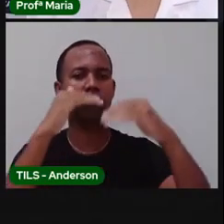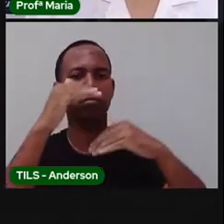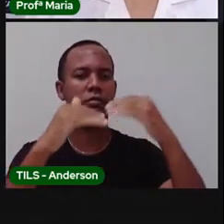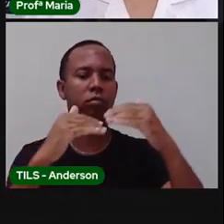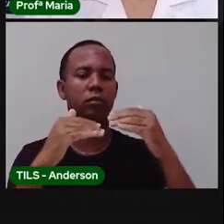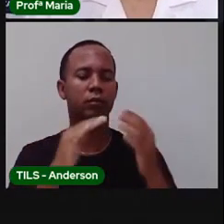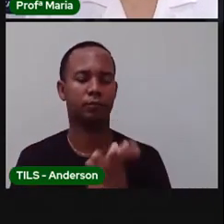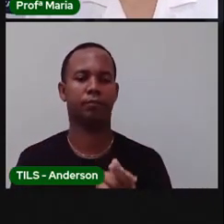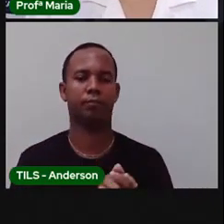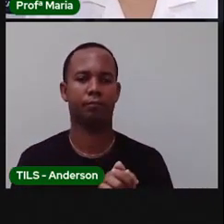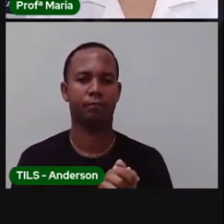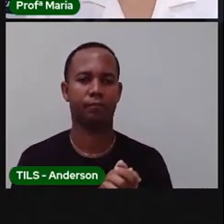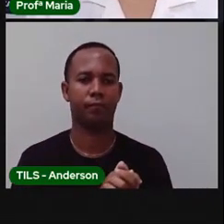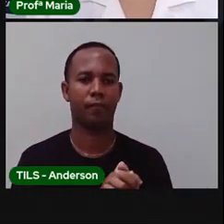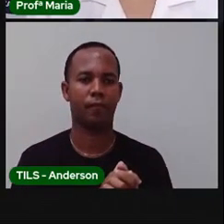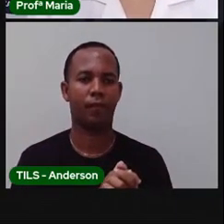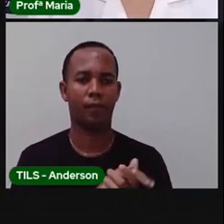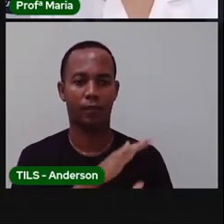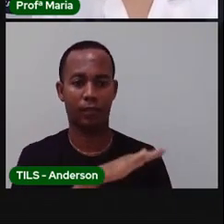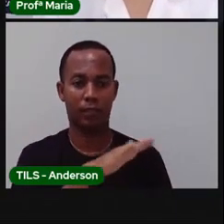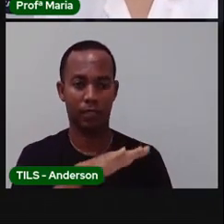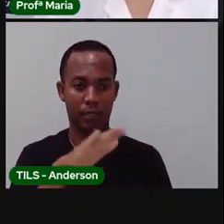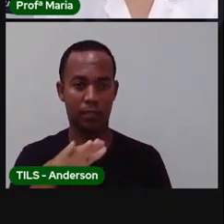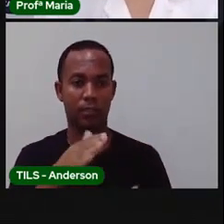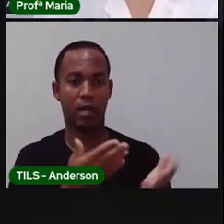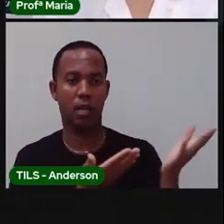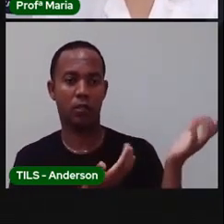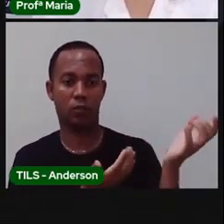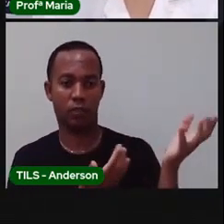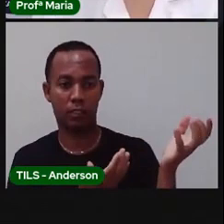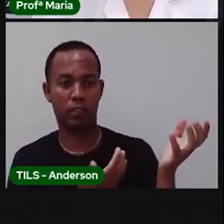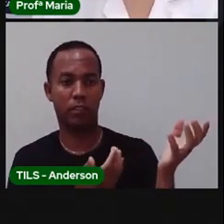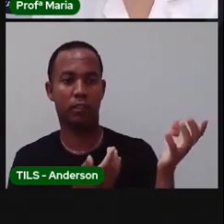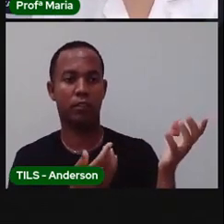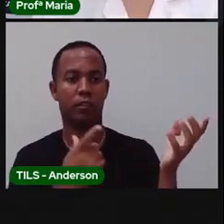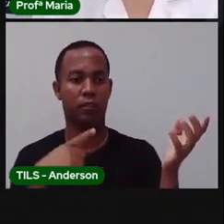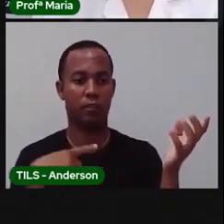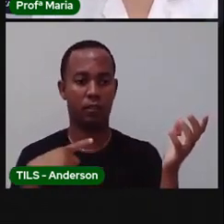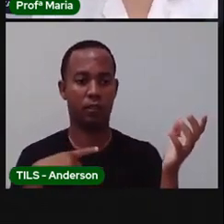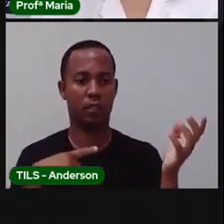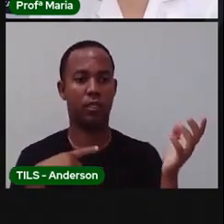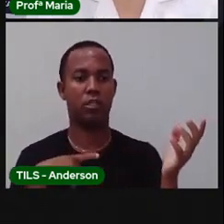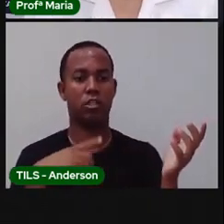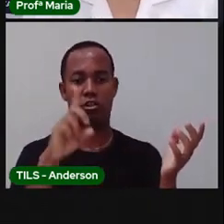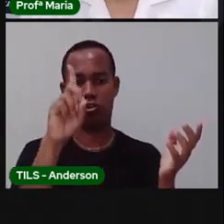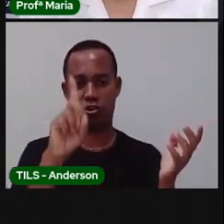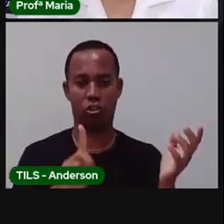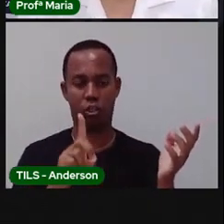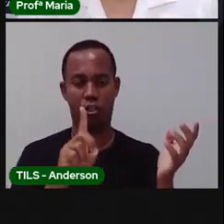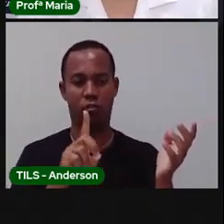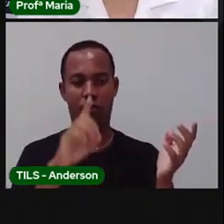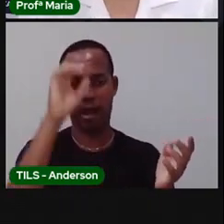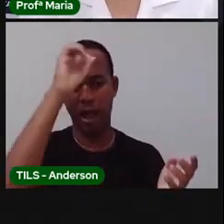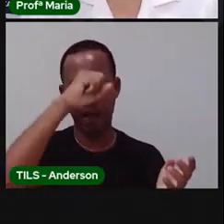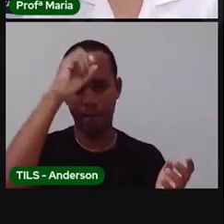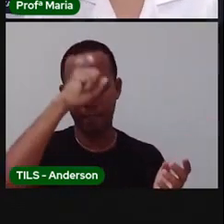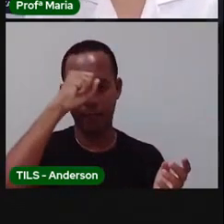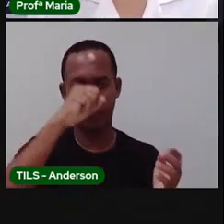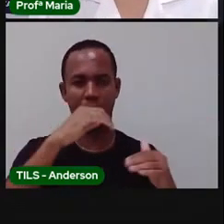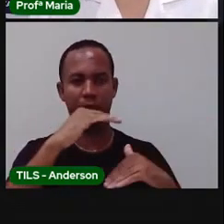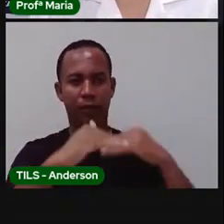Bom, a criança e o adolescente têm direito à educação, visando ao pleno